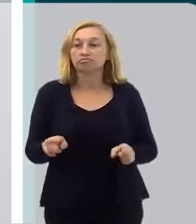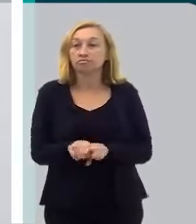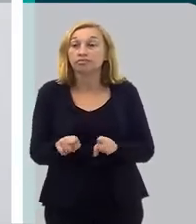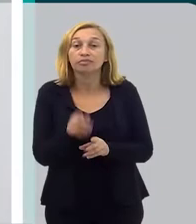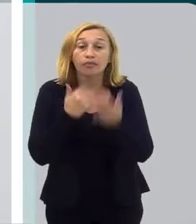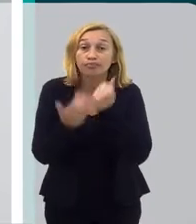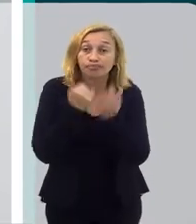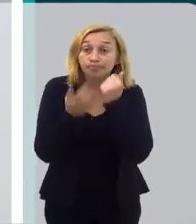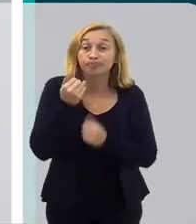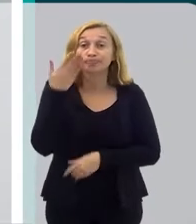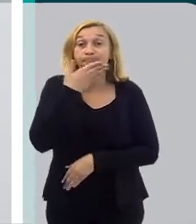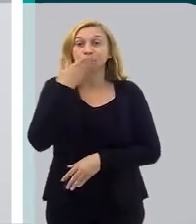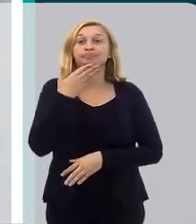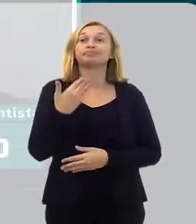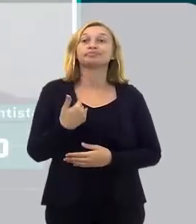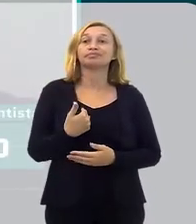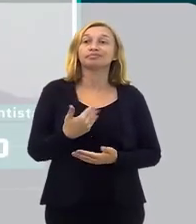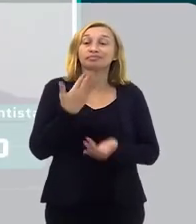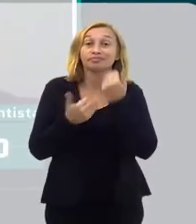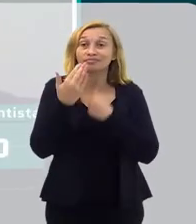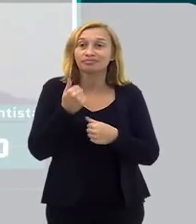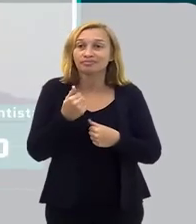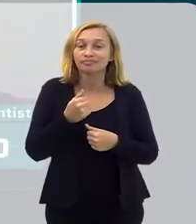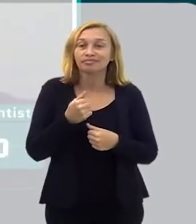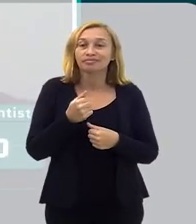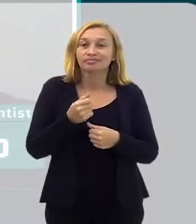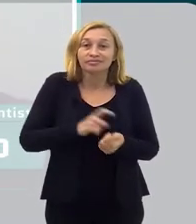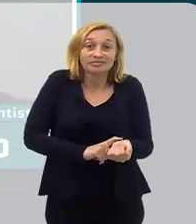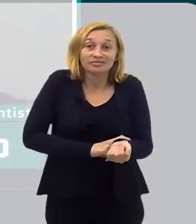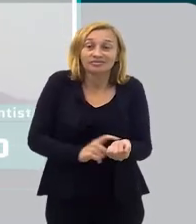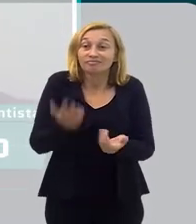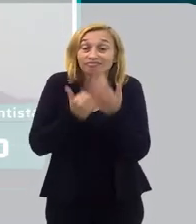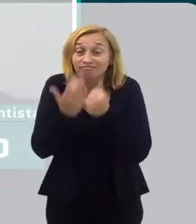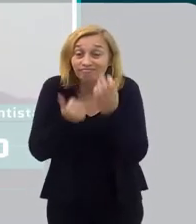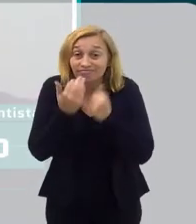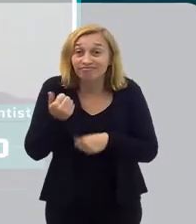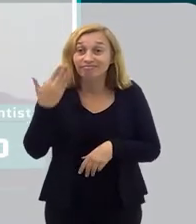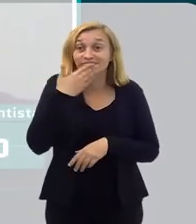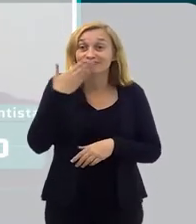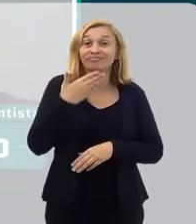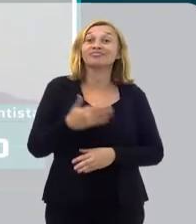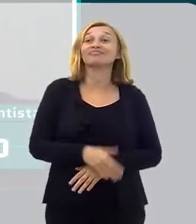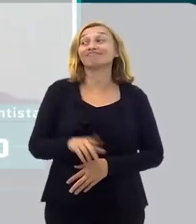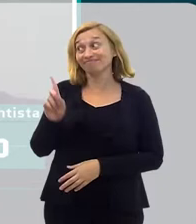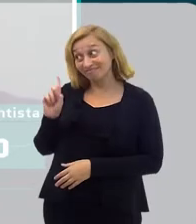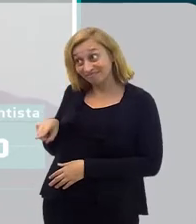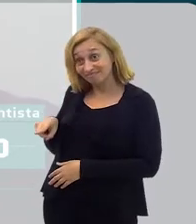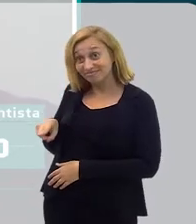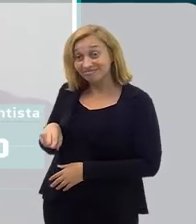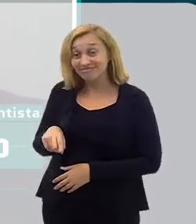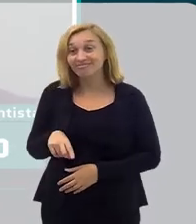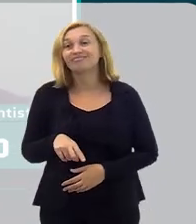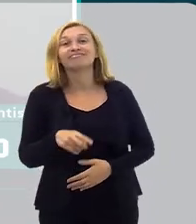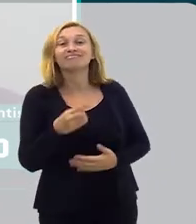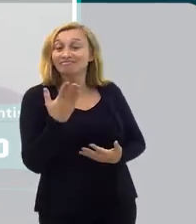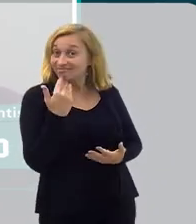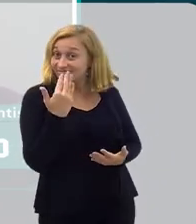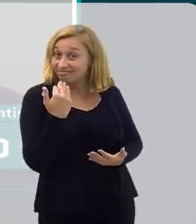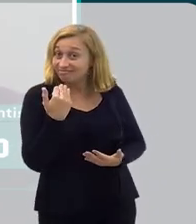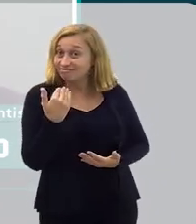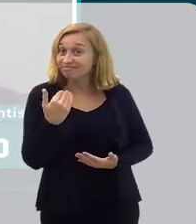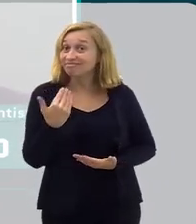comendo muito doce. Porque a gente, quando está estressado, quer comer o quê? Doce, né? Que é uma